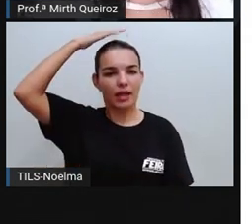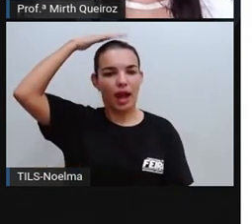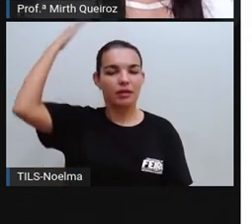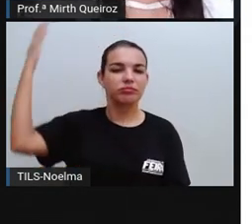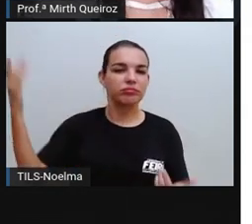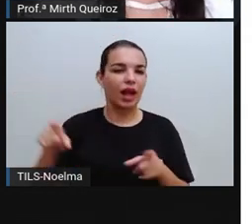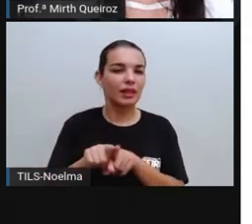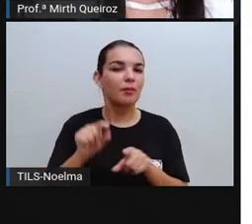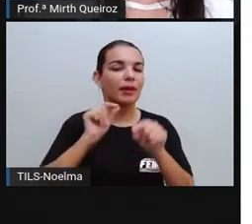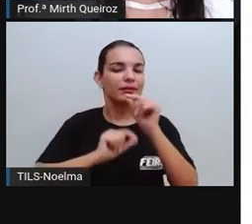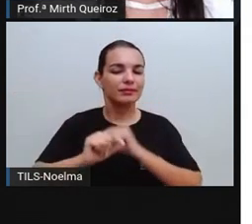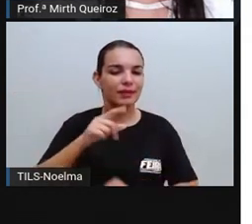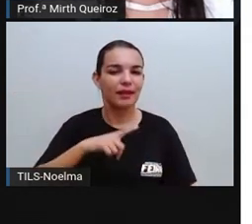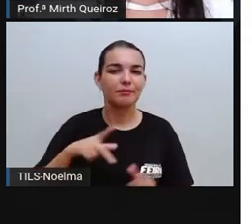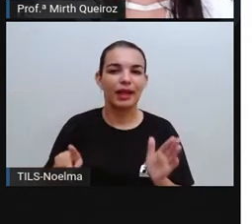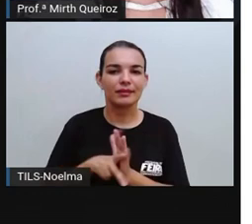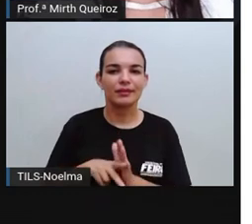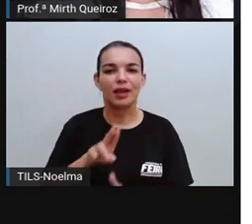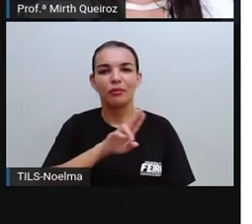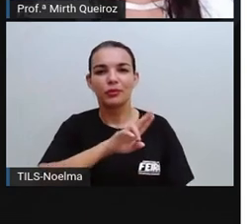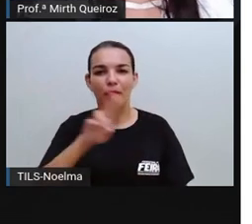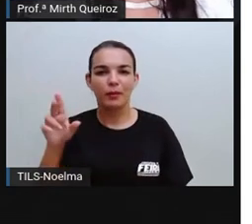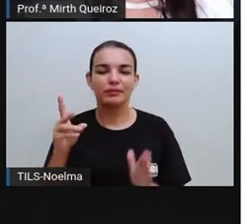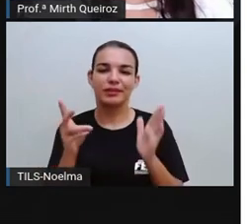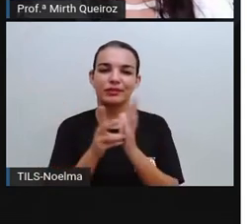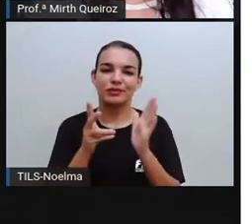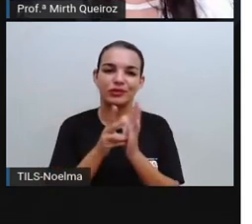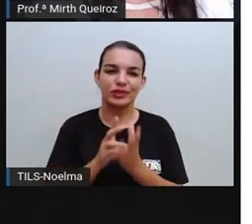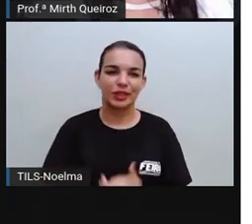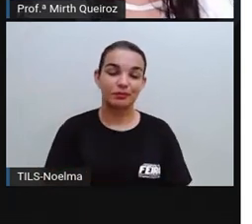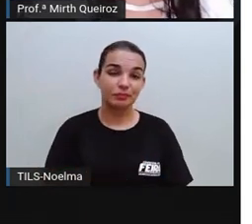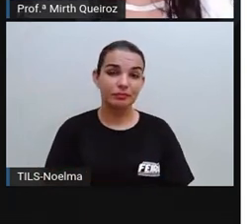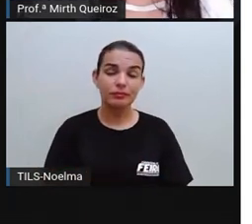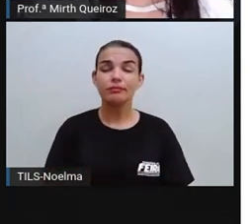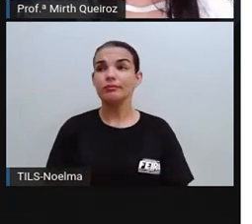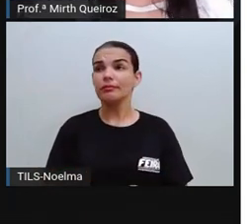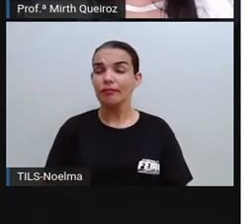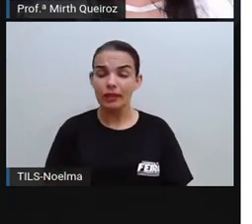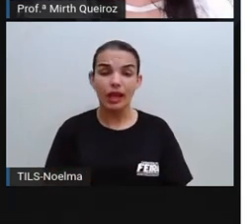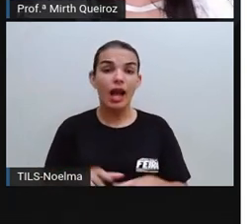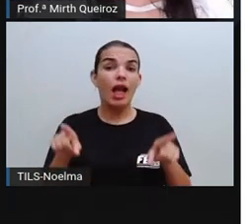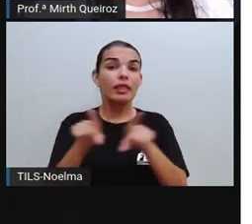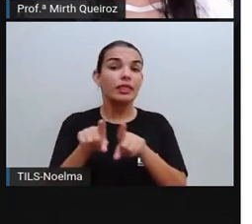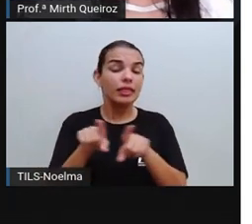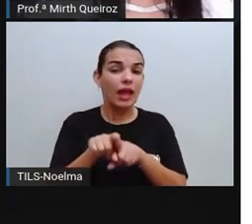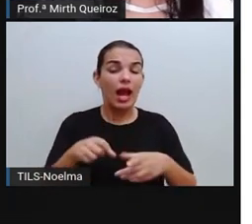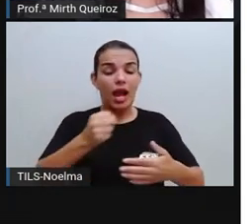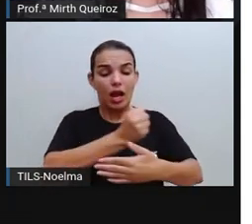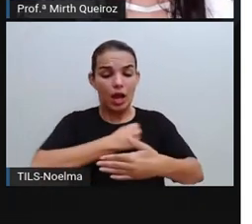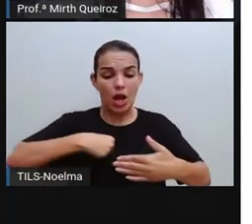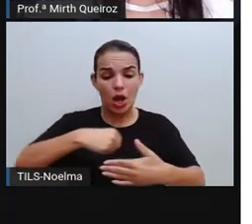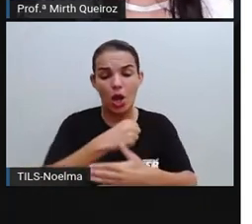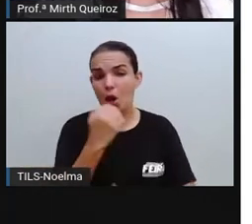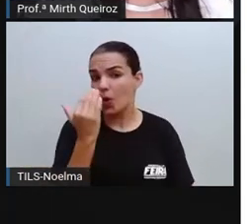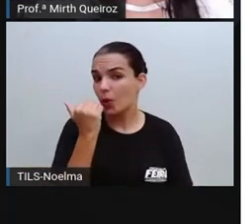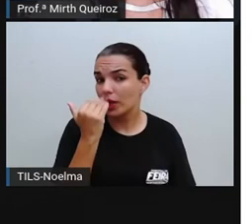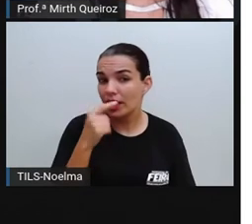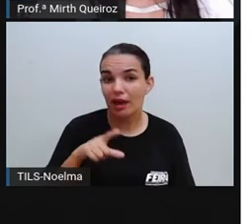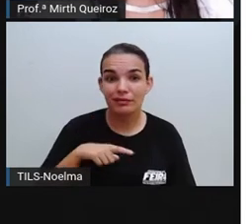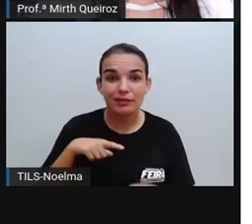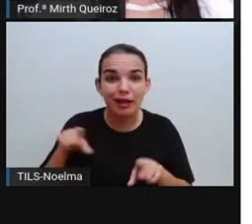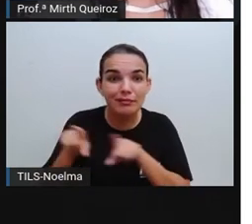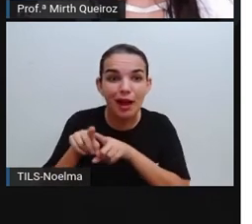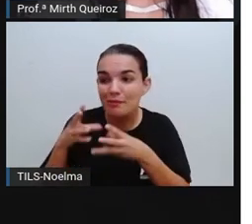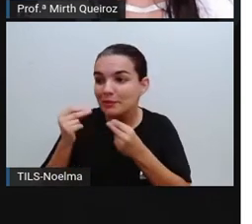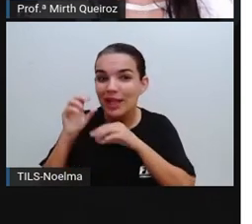indígena. Na culinária, eles também tiveram muita influência, né? Pra